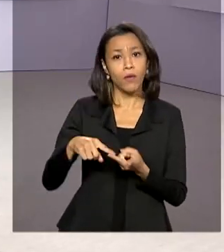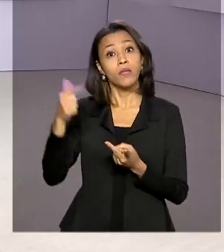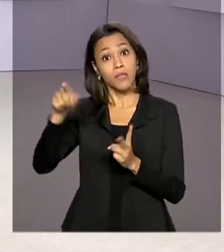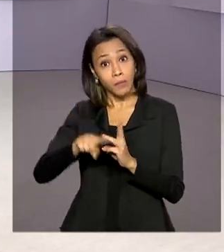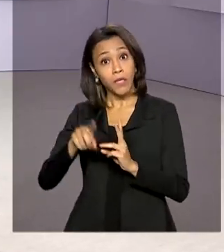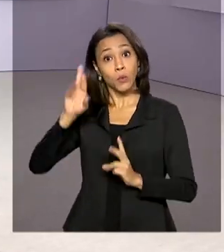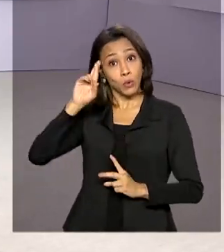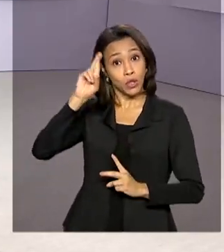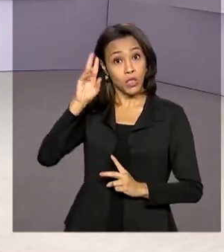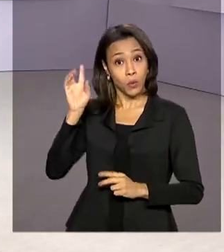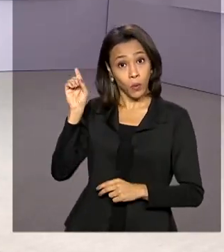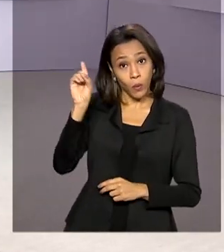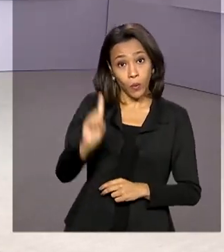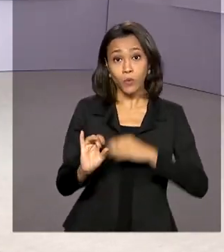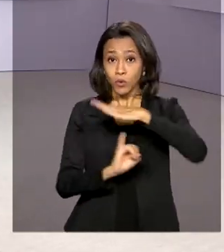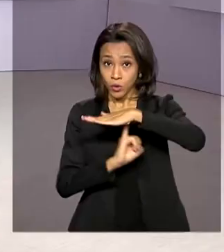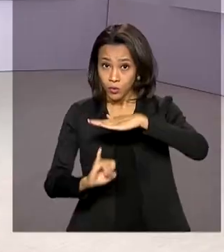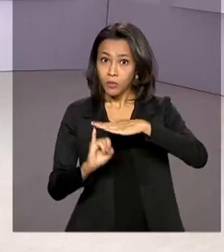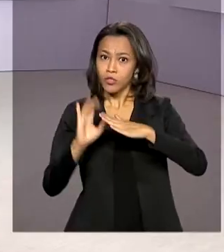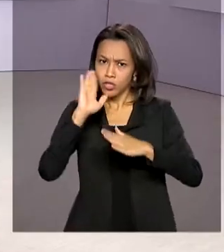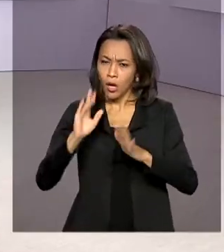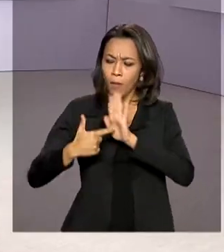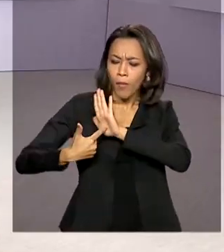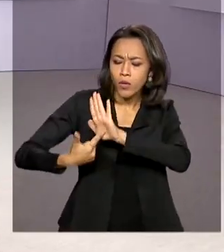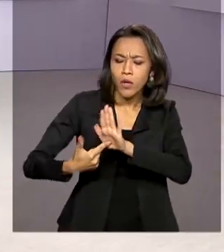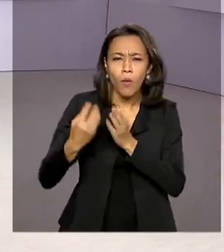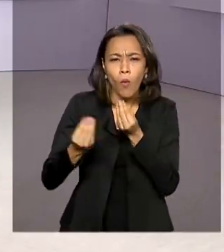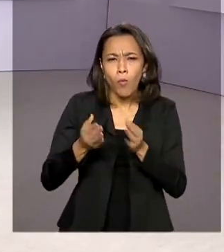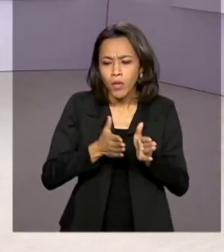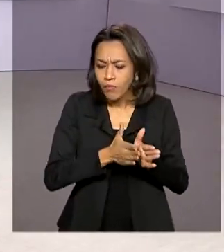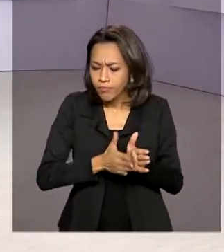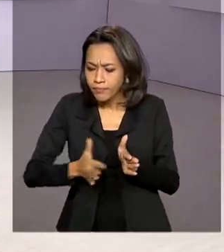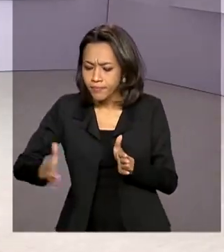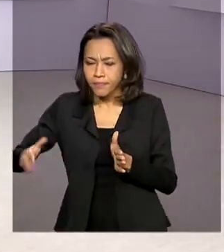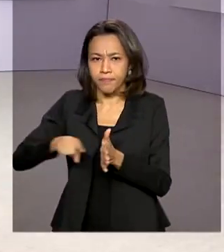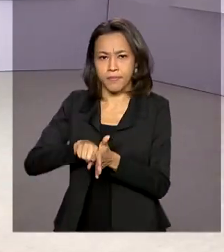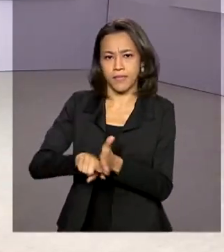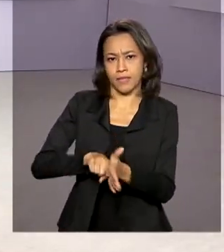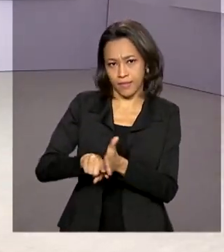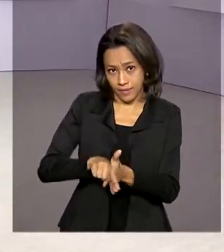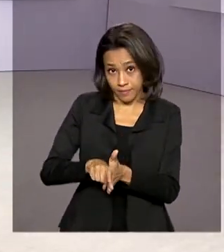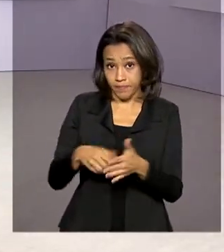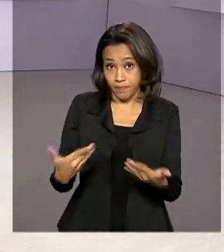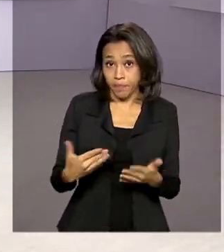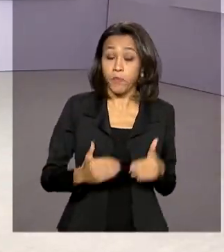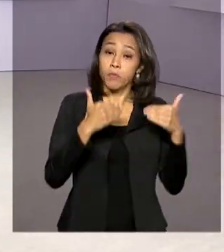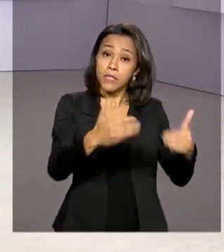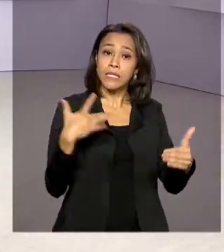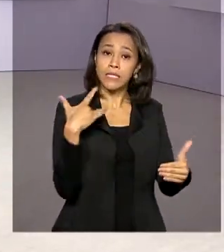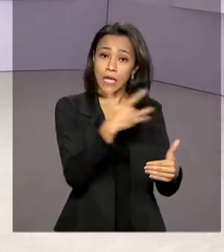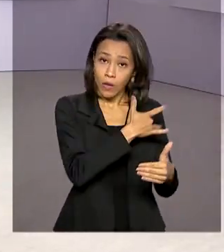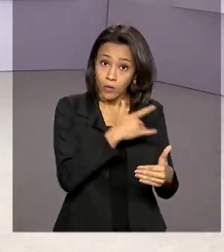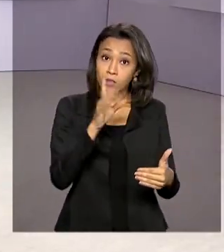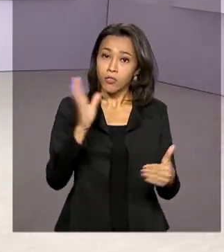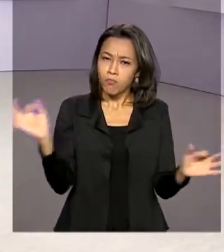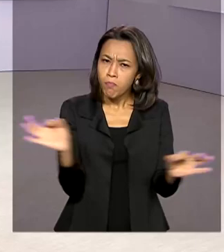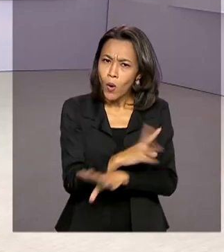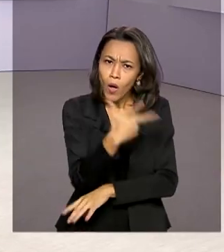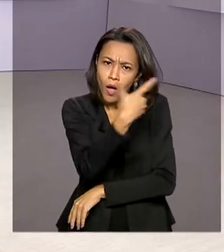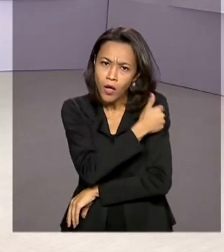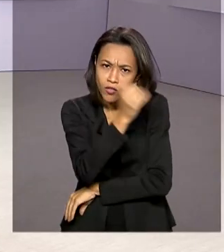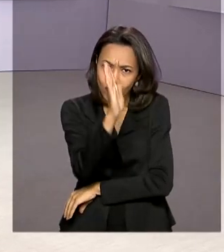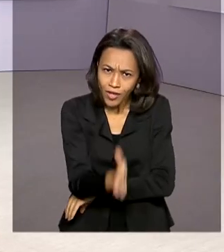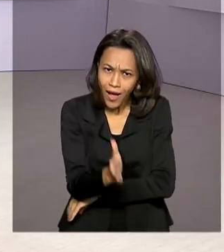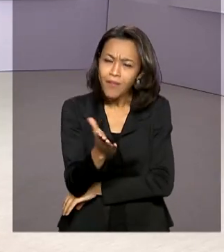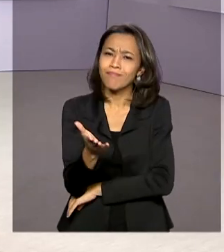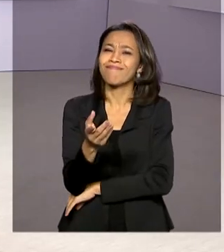apresentaram o atual estágio das pesquisas. O Ministério da Saúde garante que, assim que tiver uma vacina eficaz contra a doença,